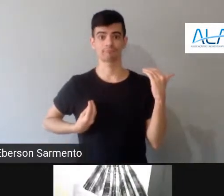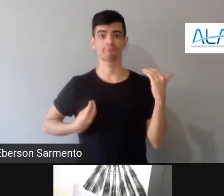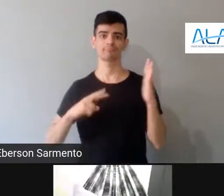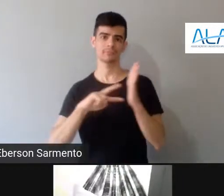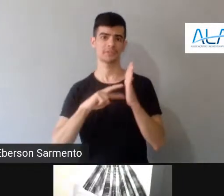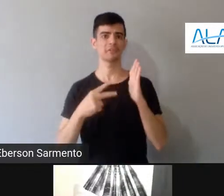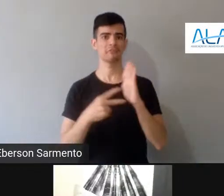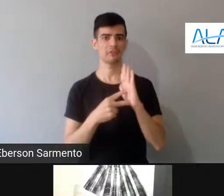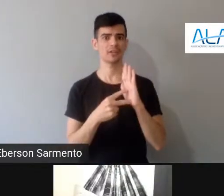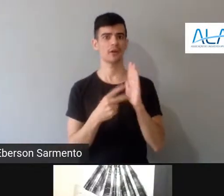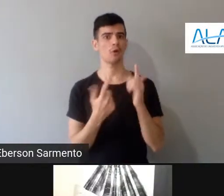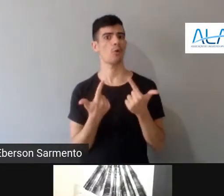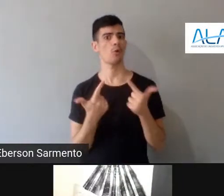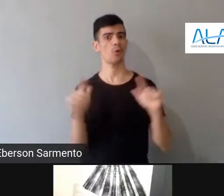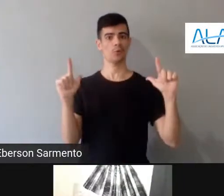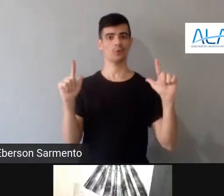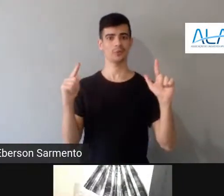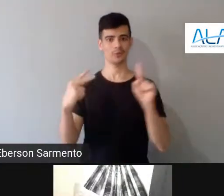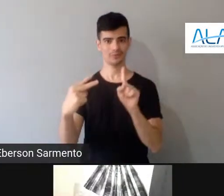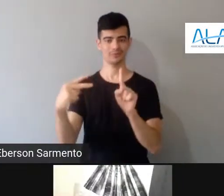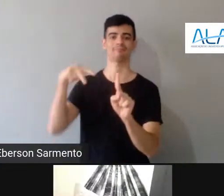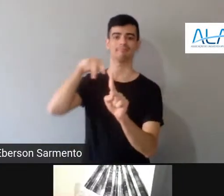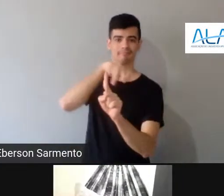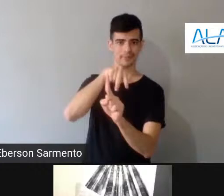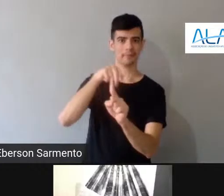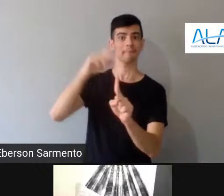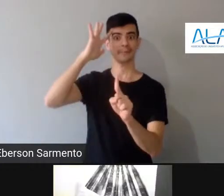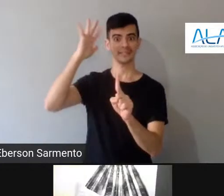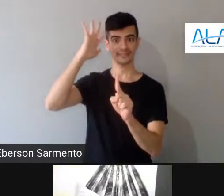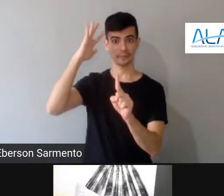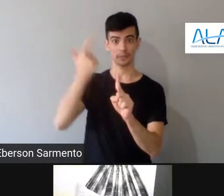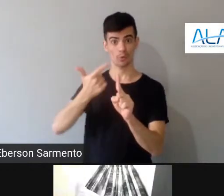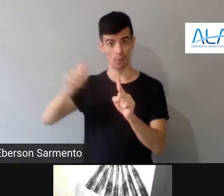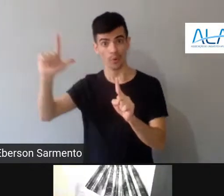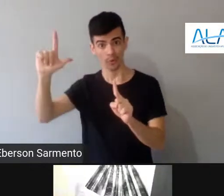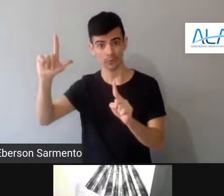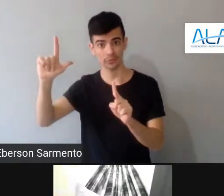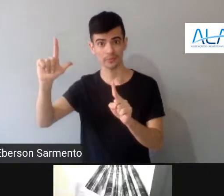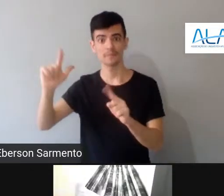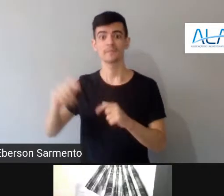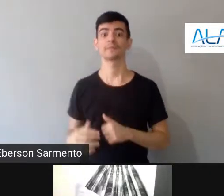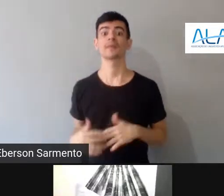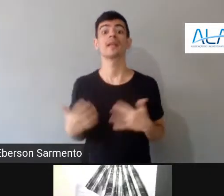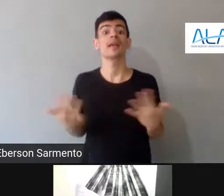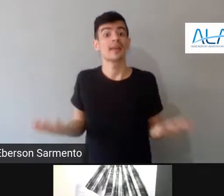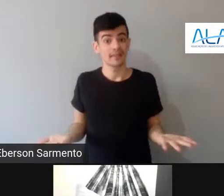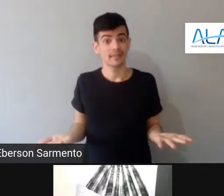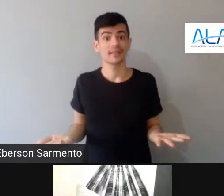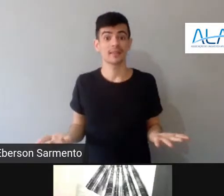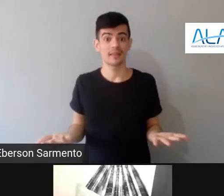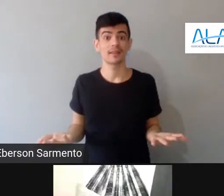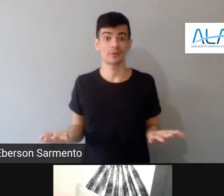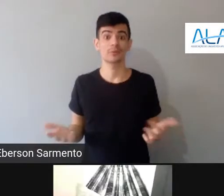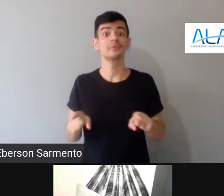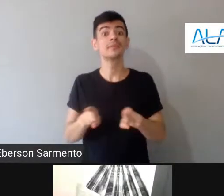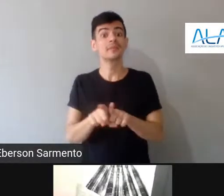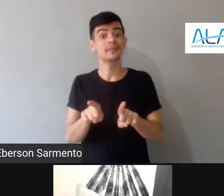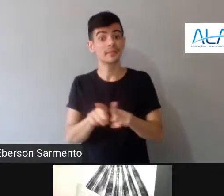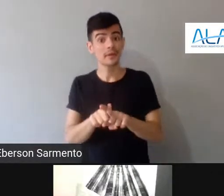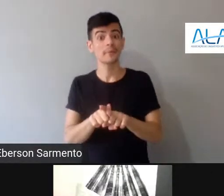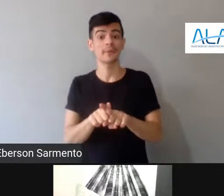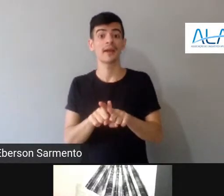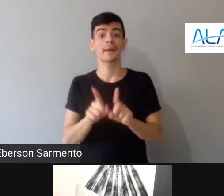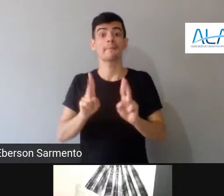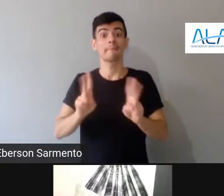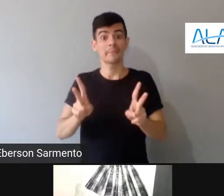epistemológica, ontológica de pensamento, por que que também não existiria outra matriz ontológica e epistemológica de